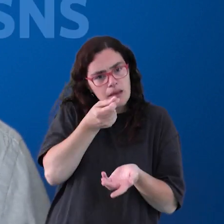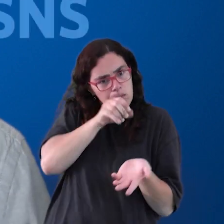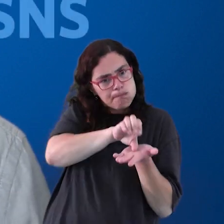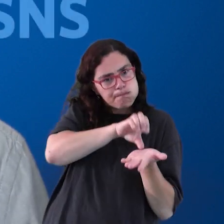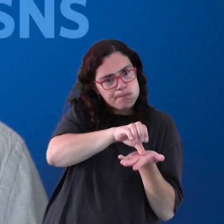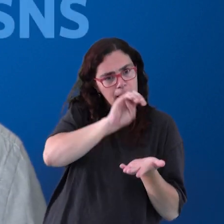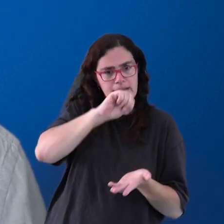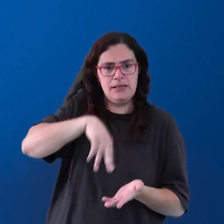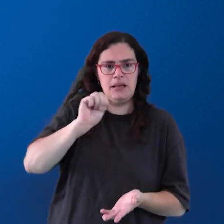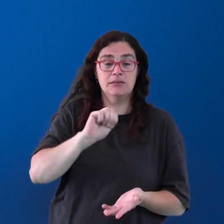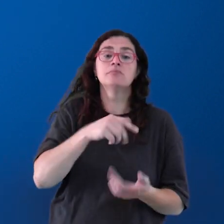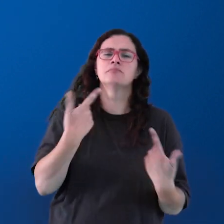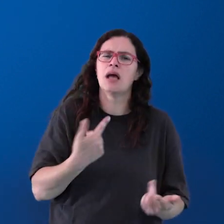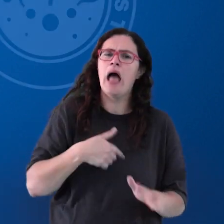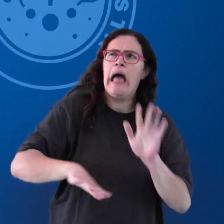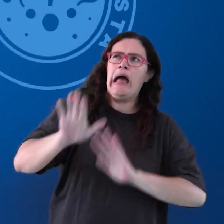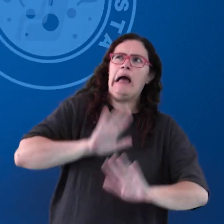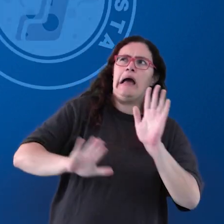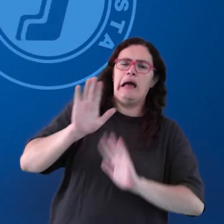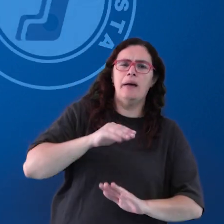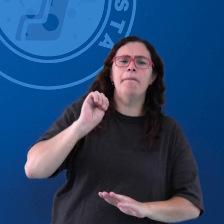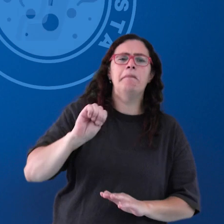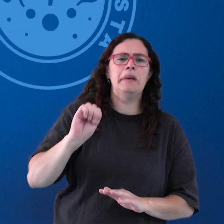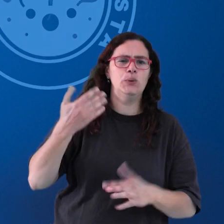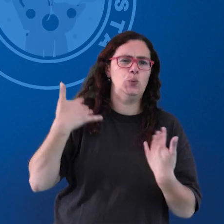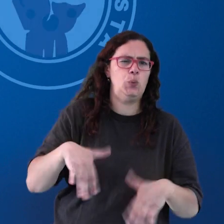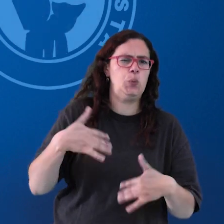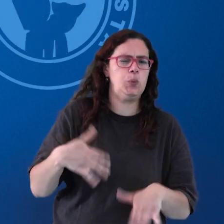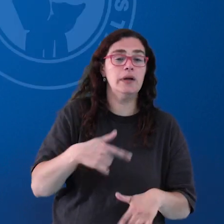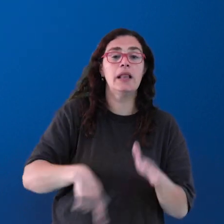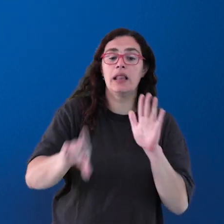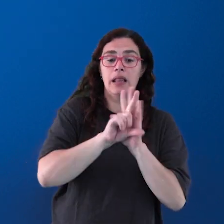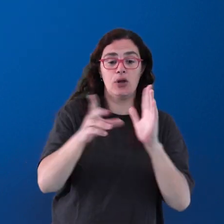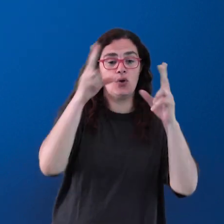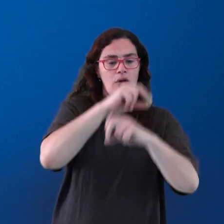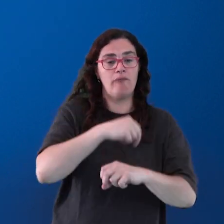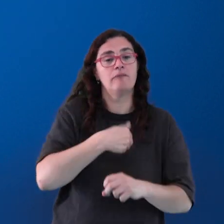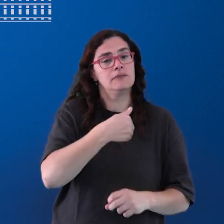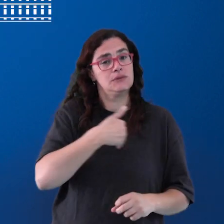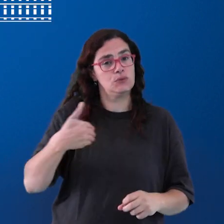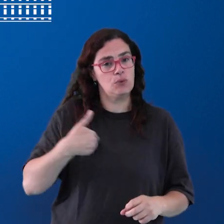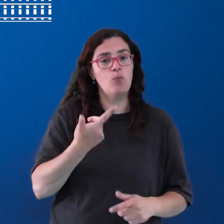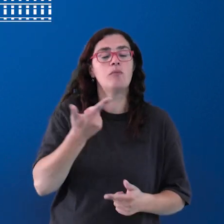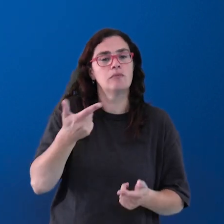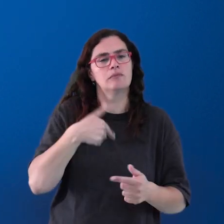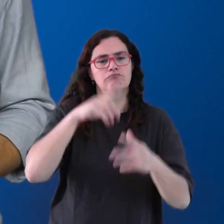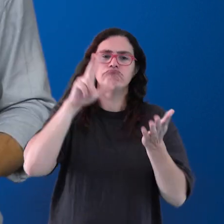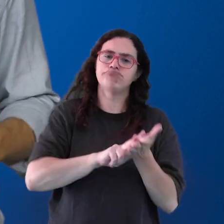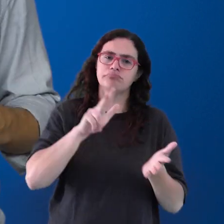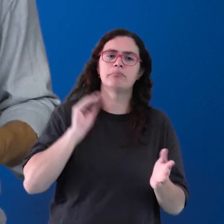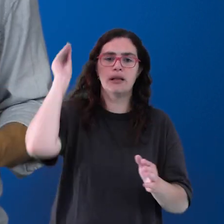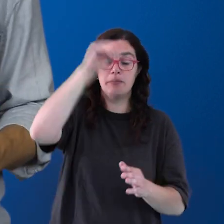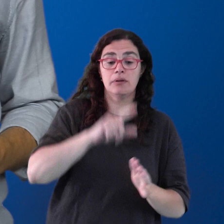no próprio SNS. Depois de muitas hesitações por parte do Partido Socialista, a nova Lei de Bases da Saúde foi aprovada no Parlamento.